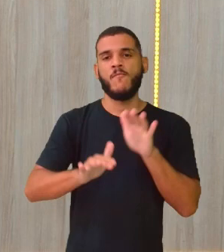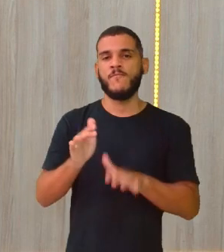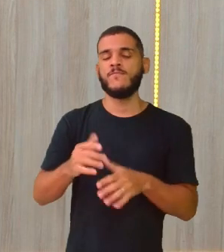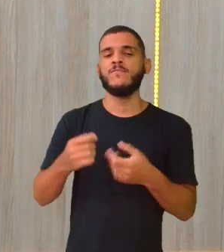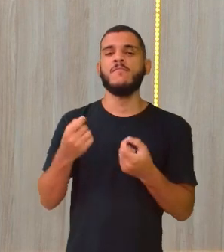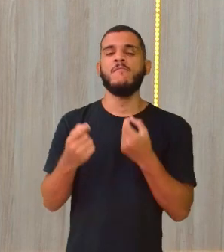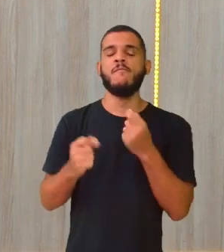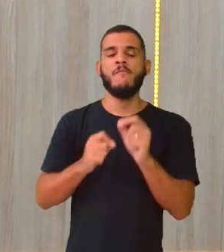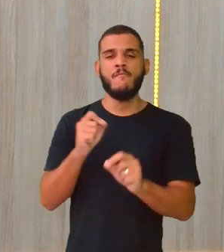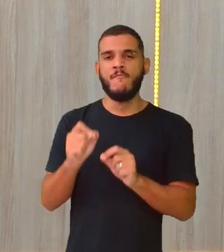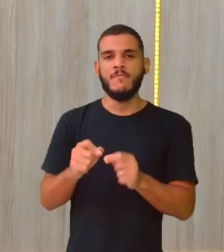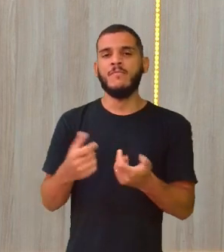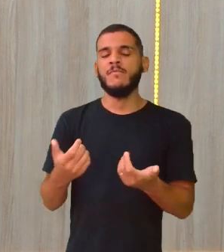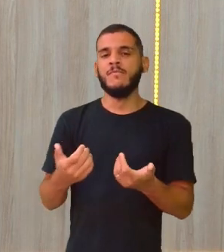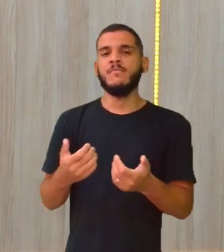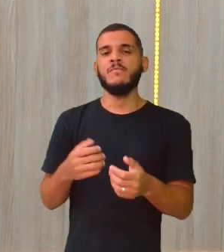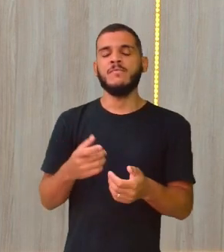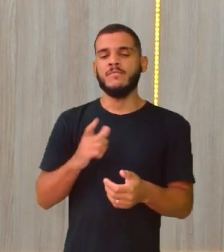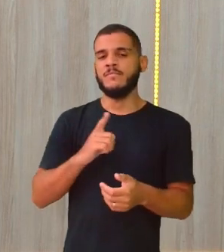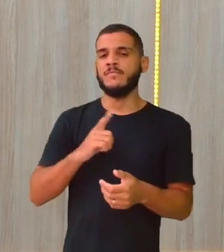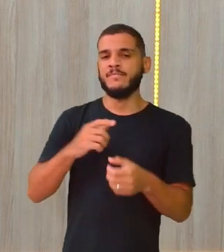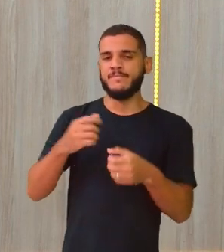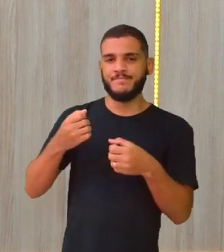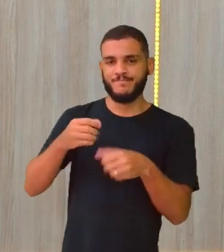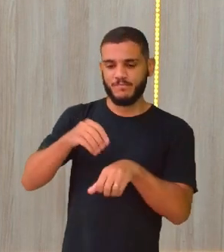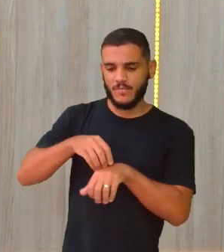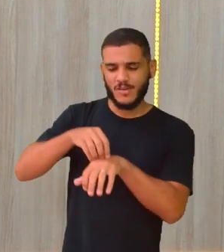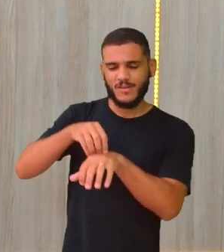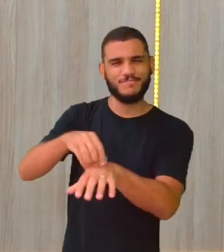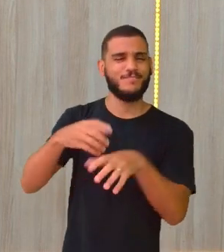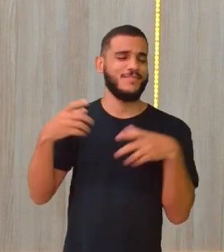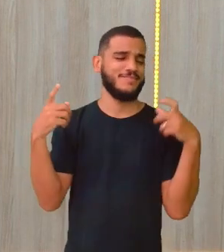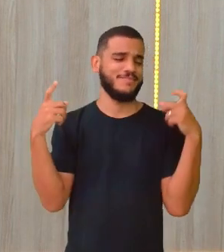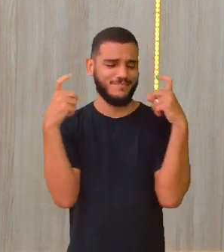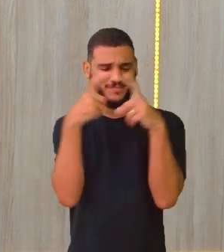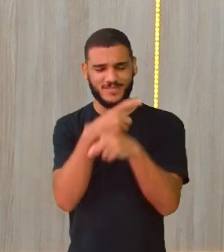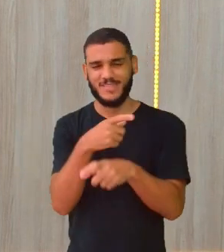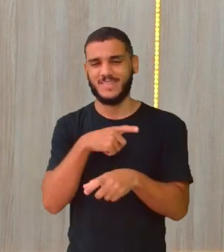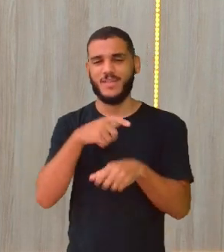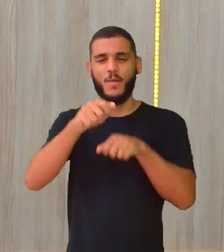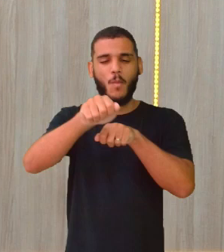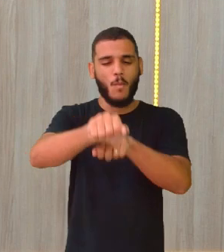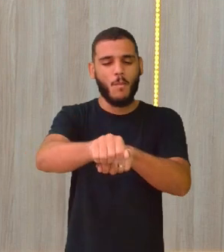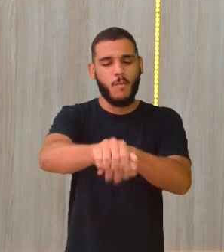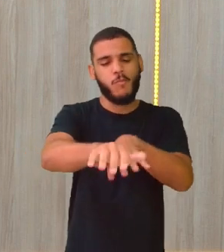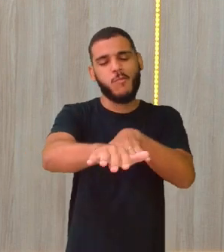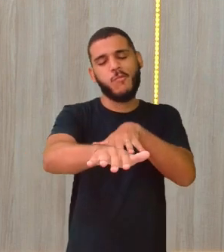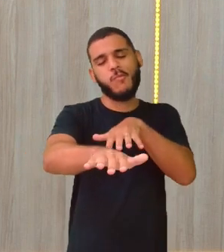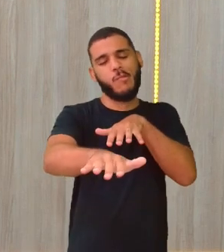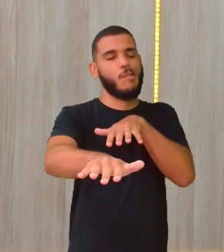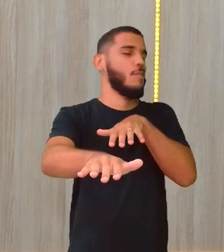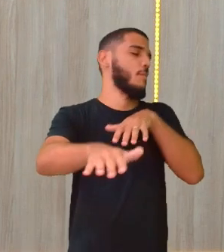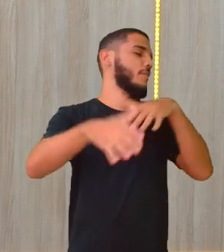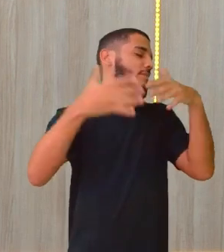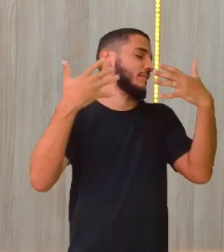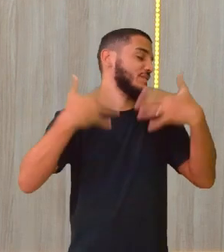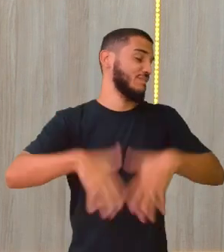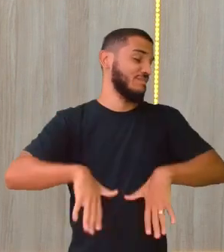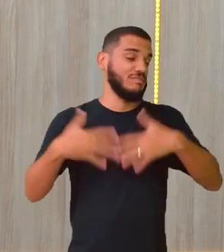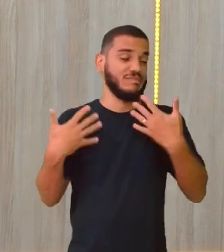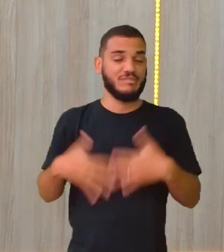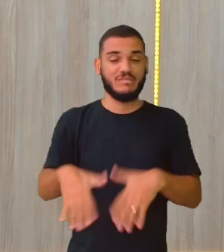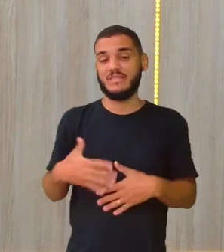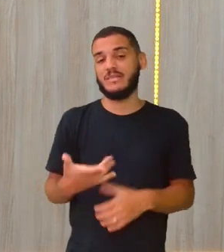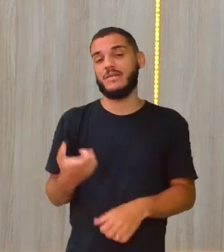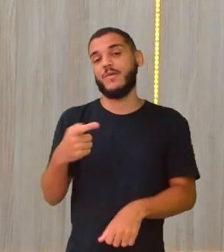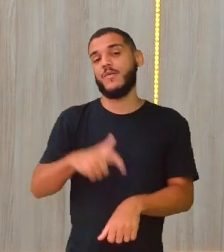não é tão acessível, né? A cidade trava naqueles chamados horários de pico, né professor? O negócio